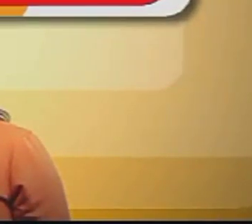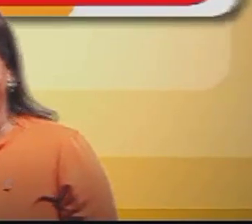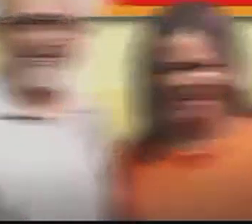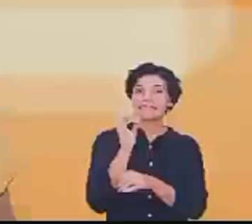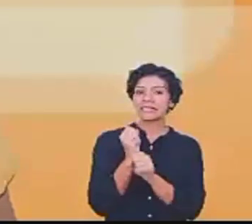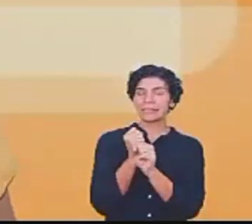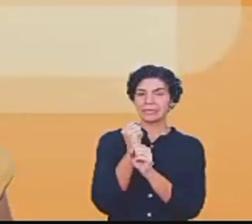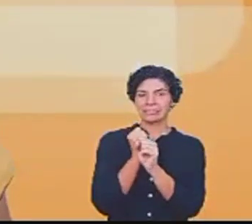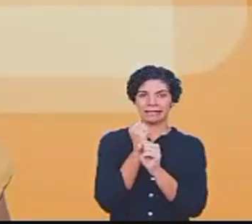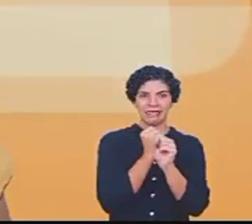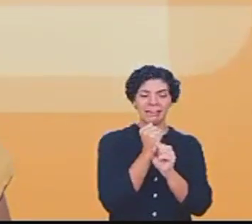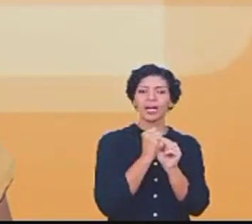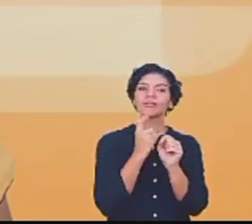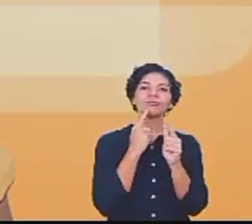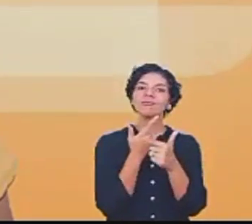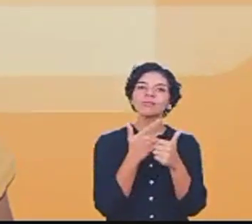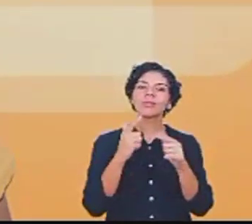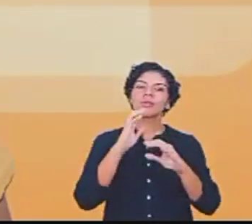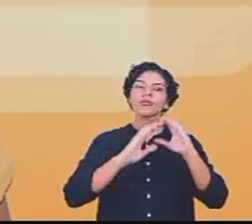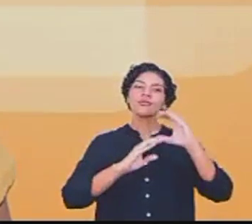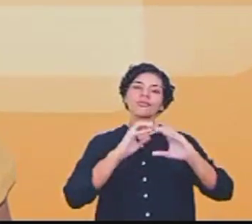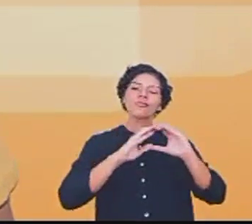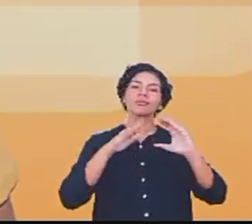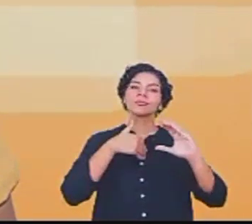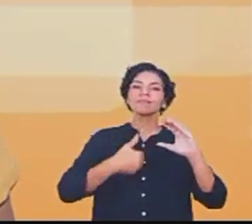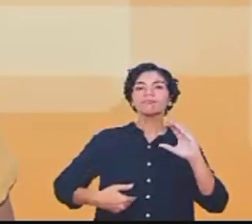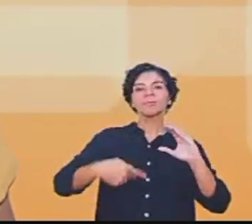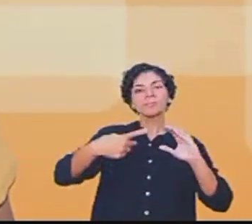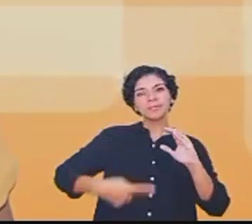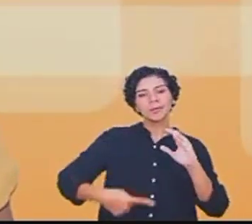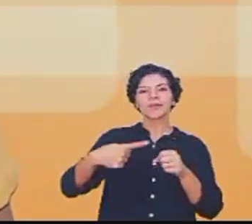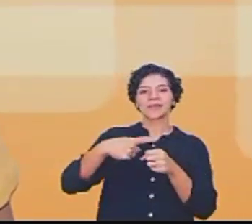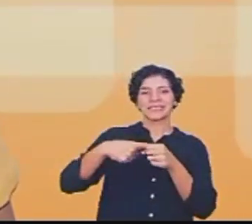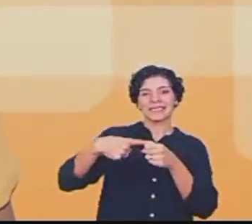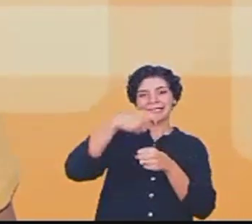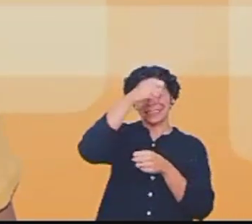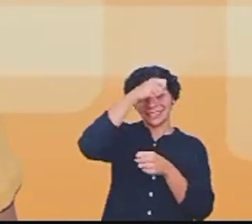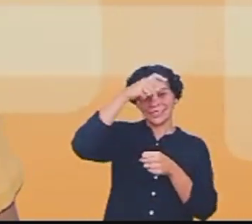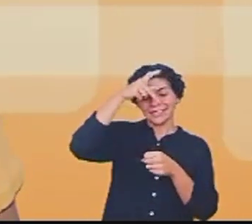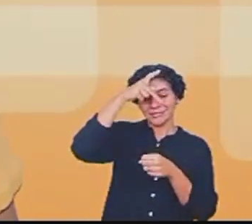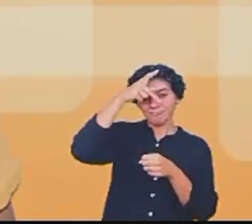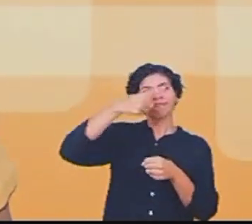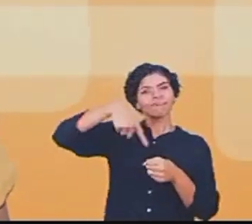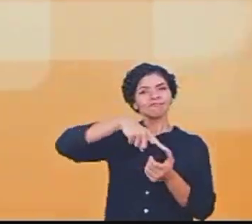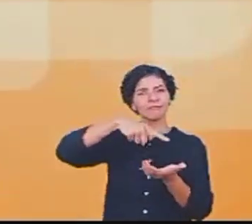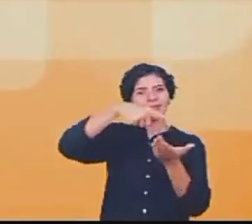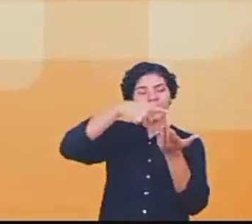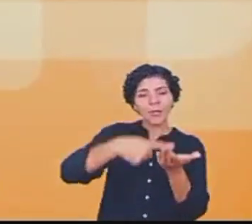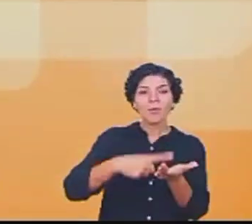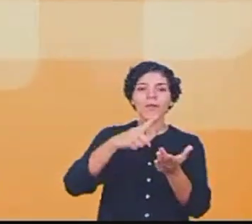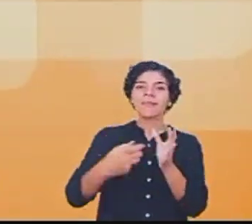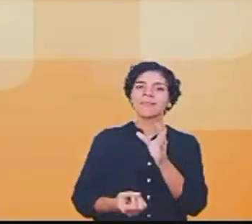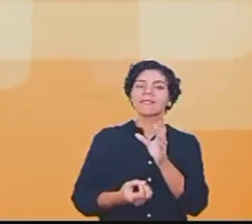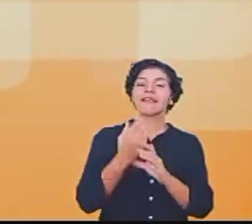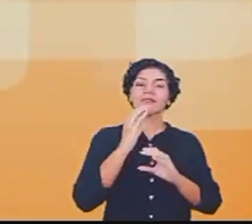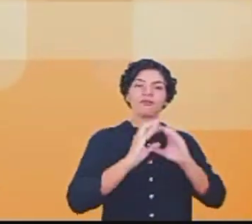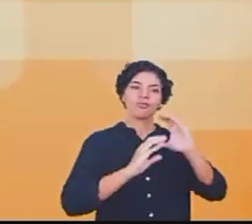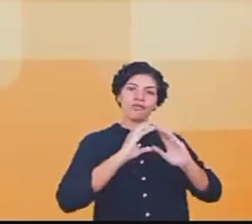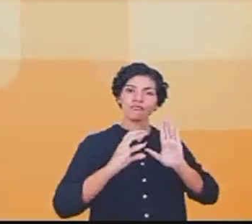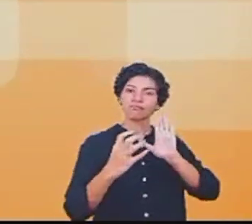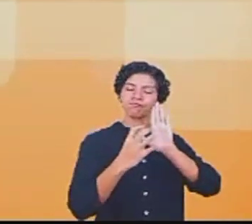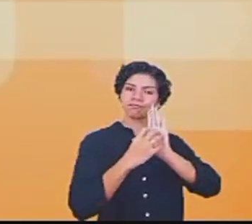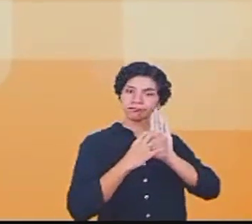A mais de 10 anos, não temos um concurso público na nossa cidade. O nosso compromisso é